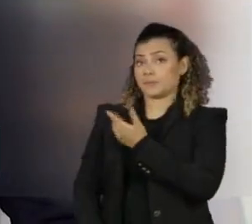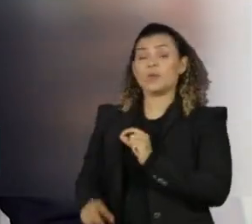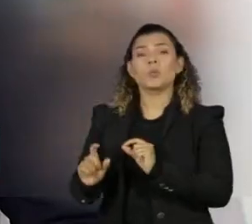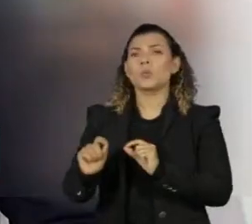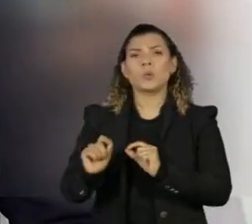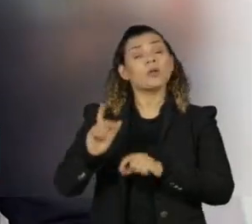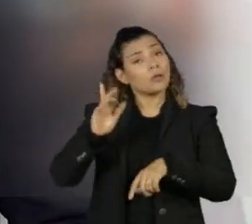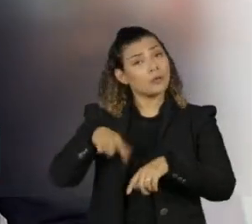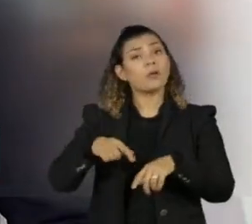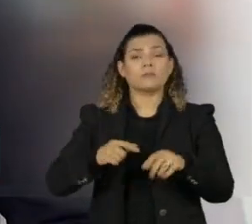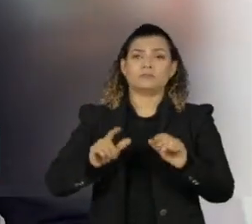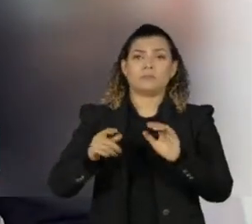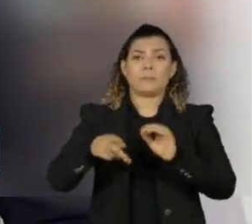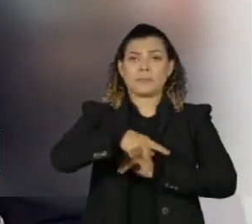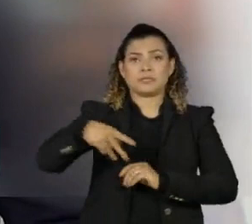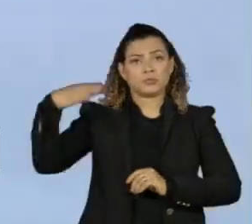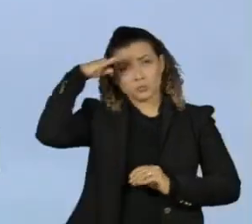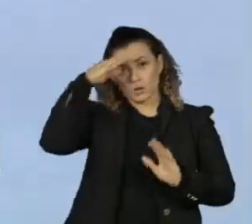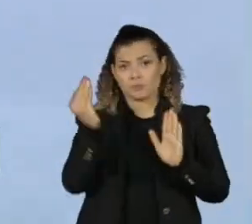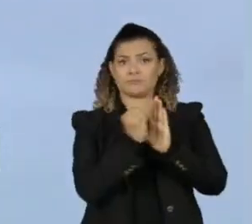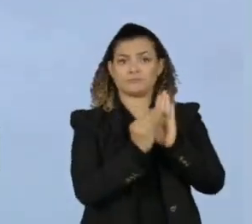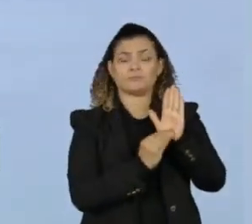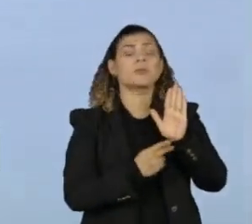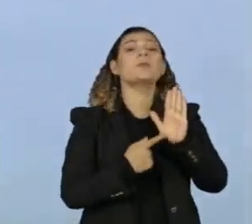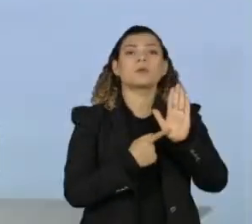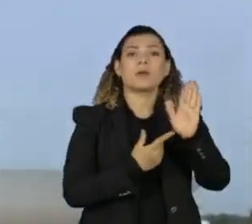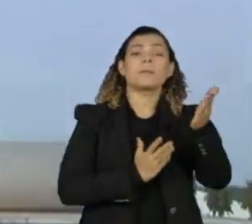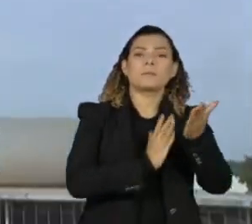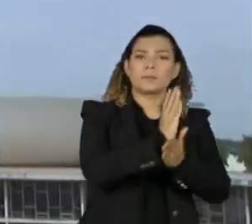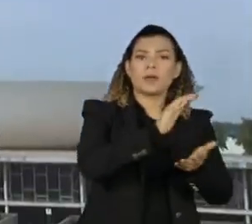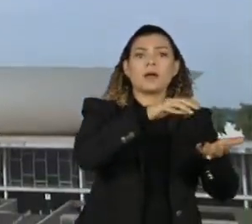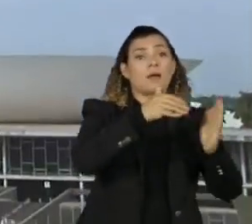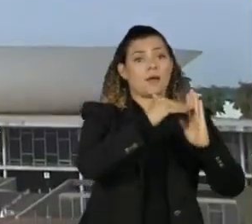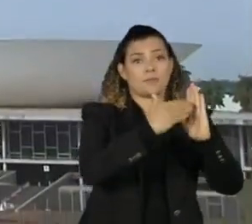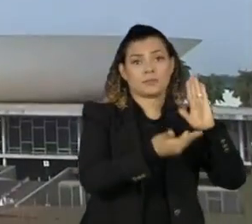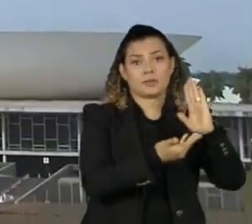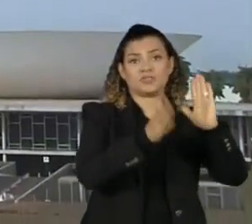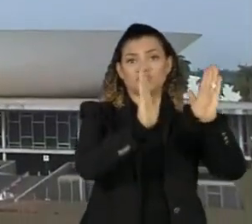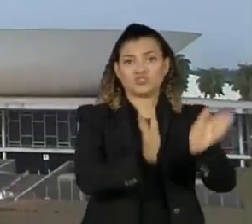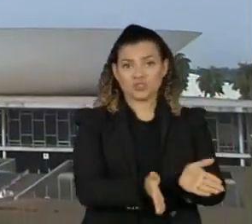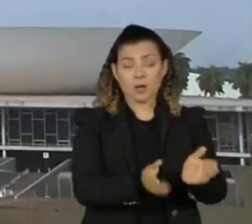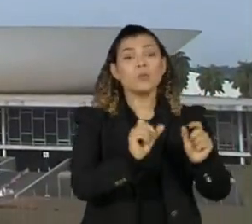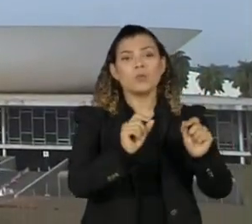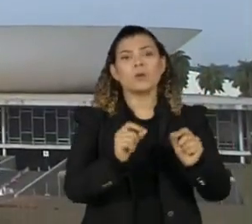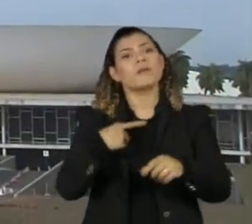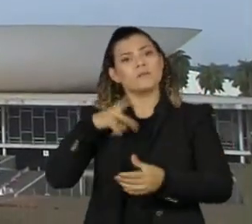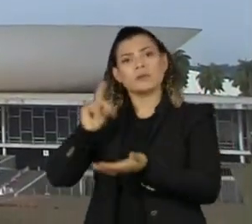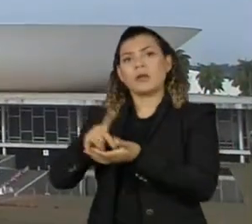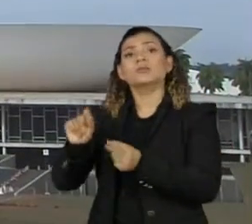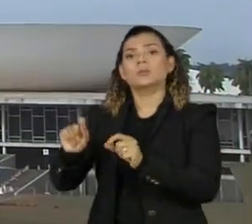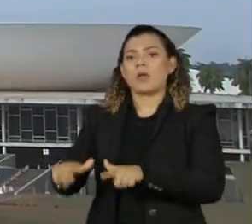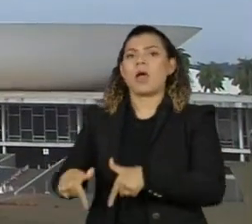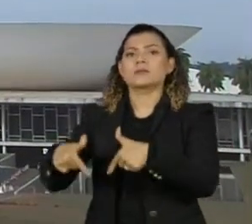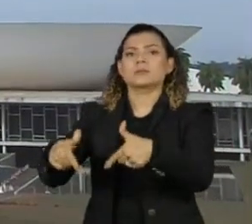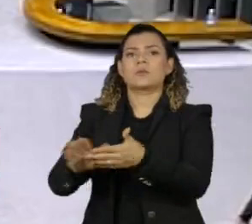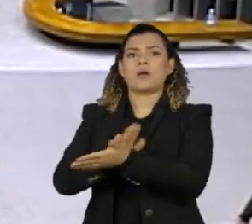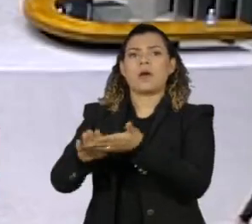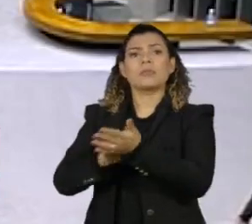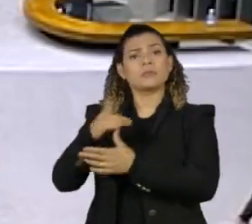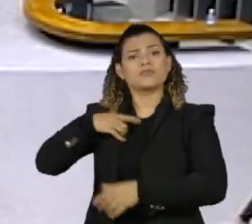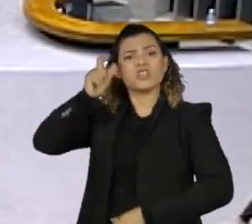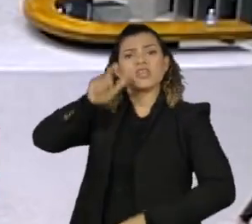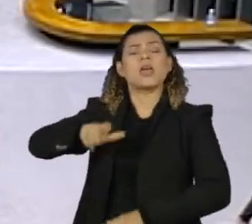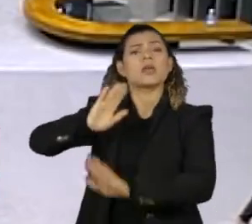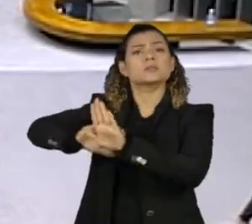improbidade, sancionada por Bolsonaro depois de passar pela Câmara e pelo Senado, diferencia o crime de improbidade cometido com intenção